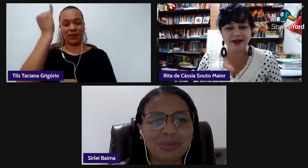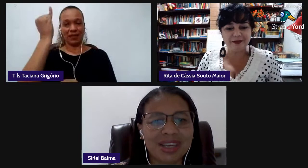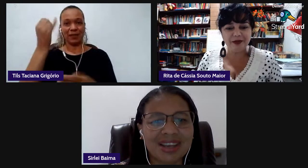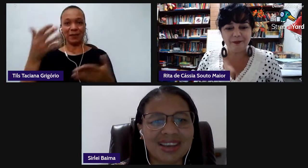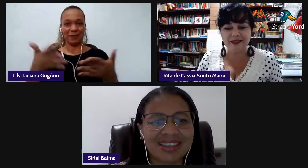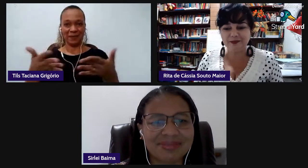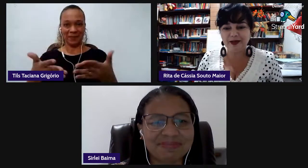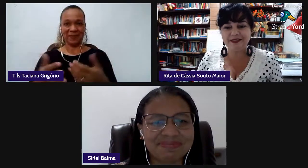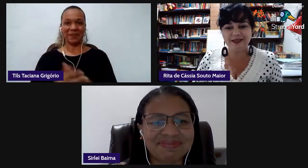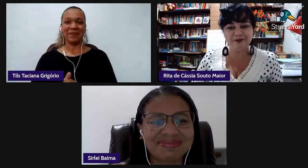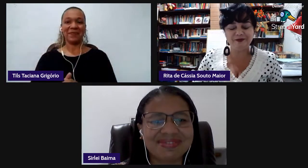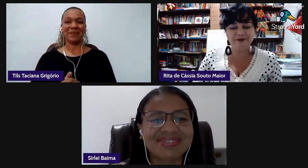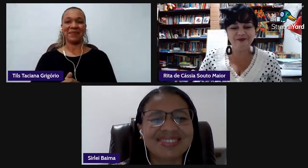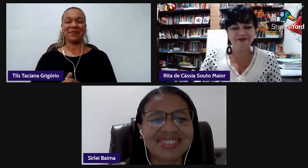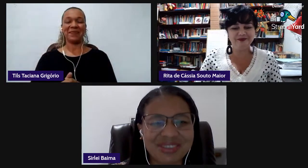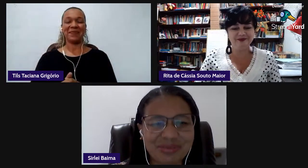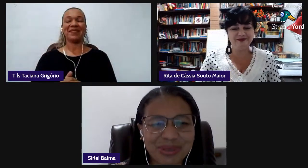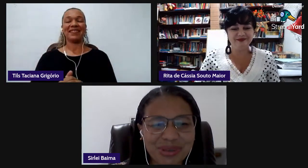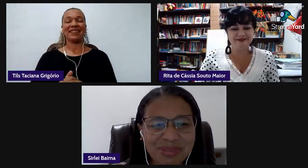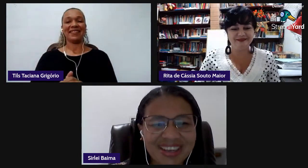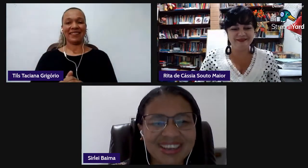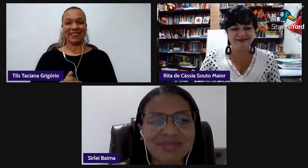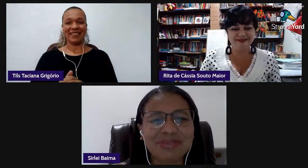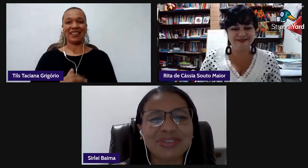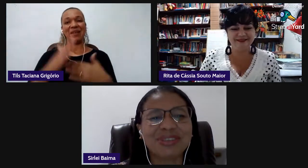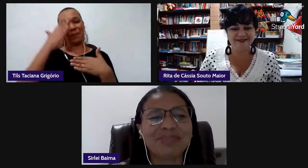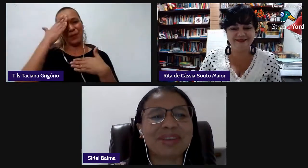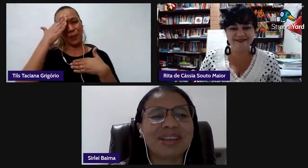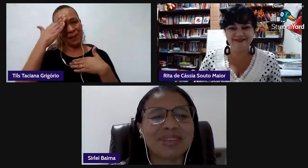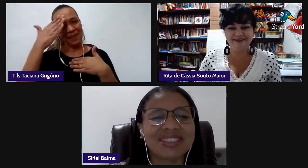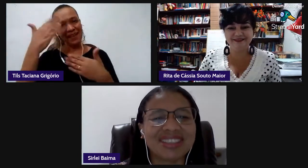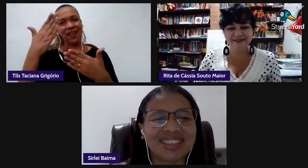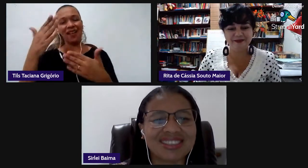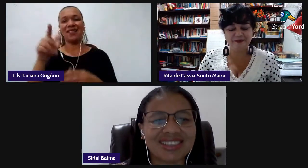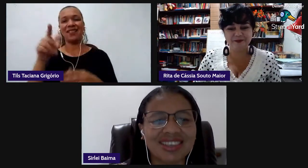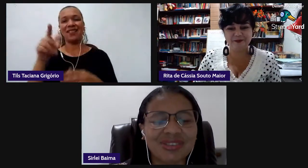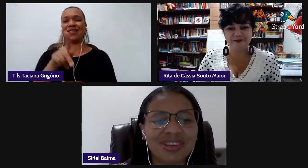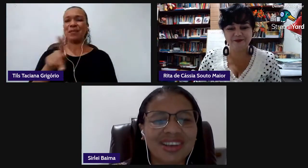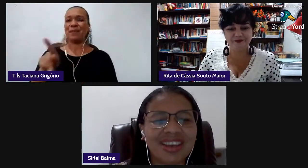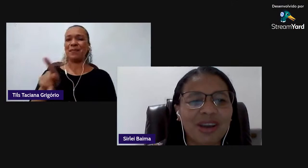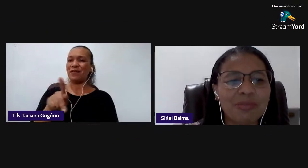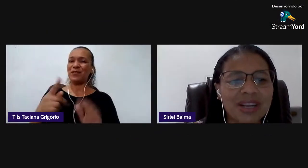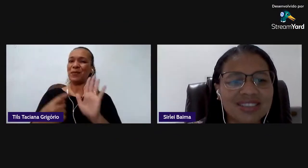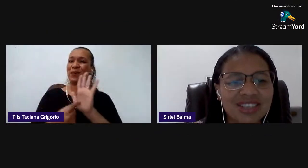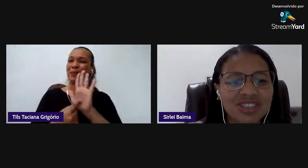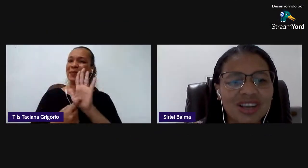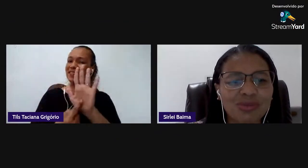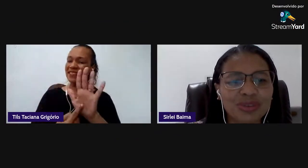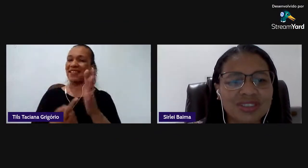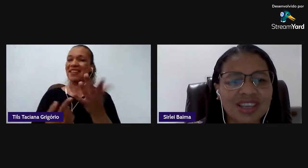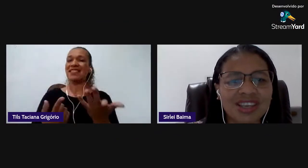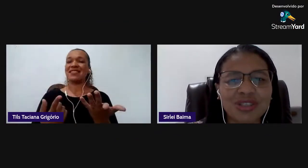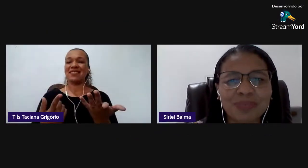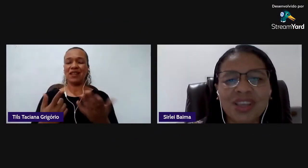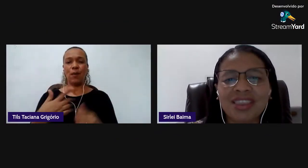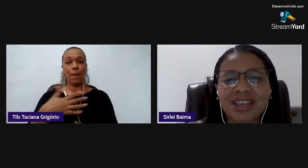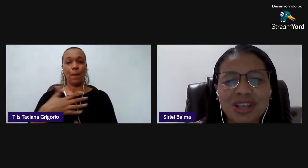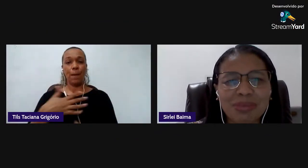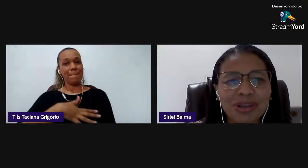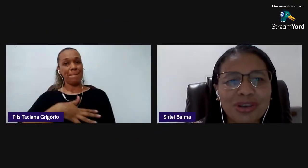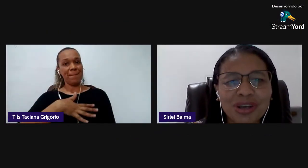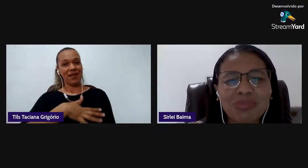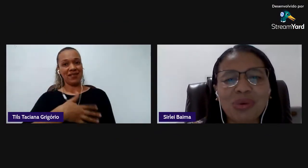Muito obrigada. Muito obrigada, professora, pela apresentação. É um prazer estar com vocês